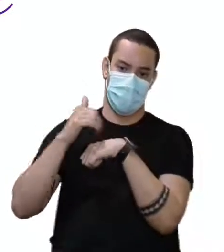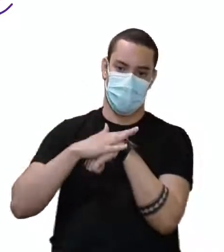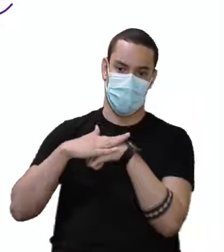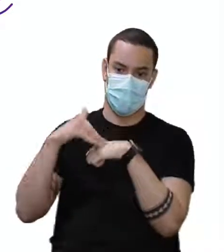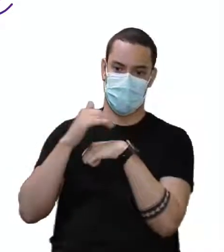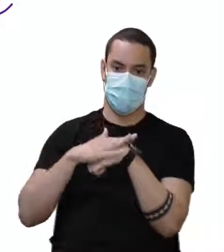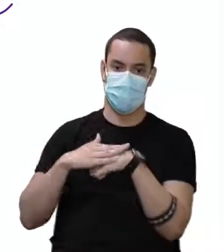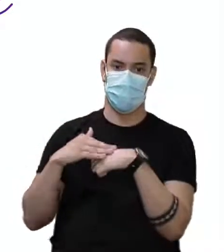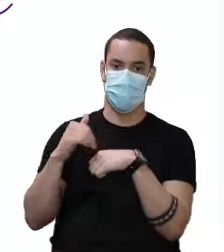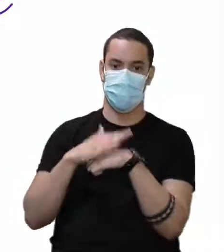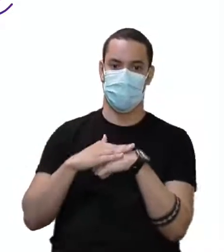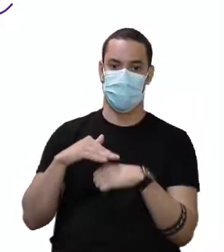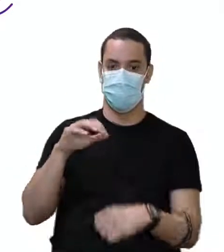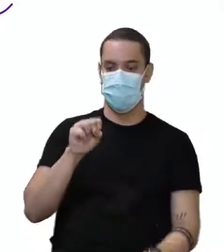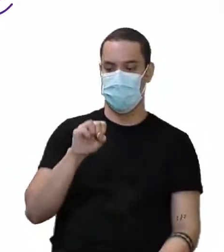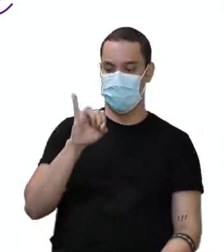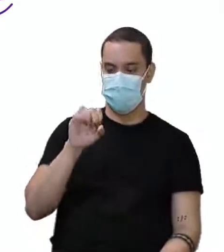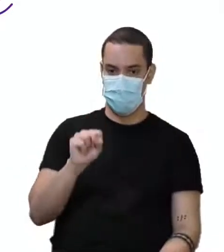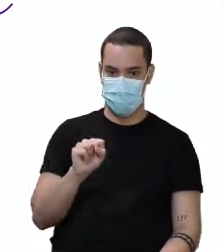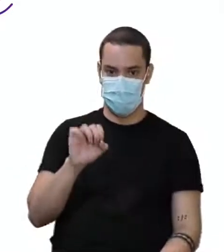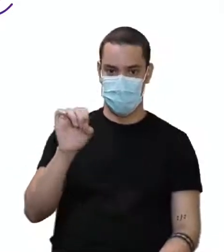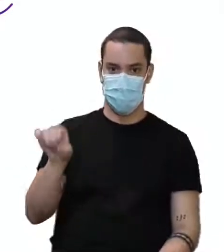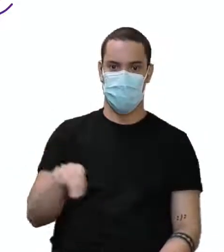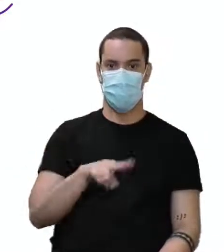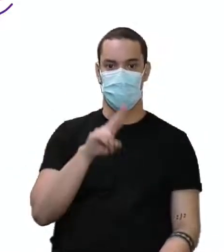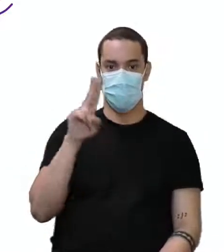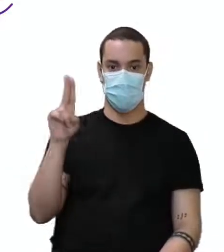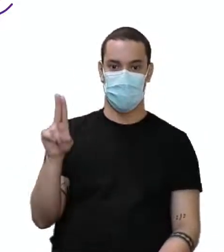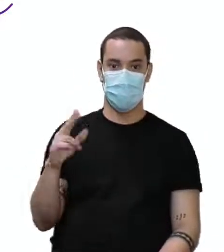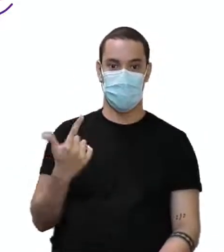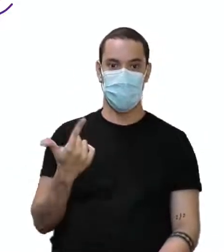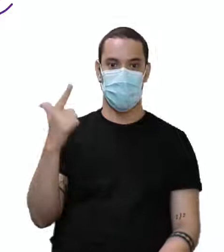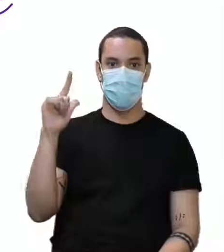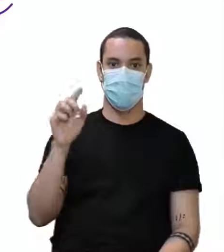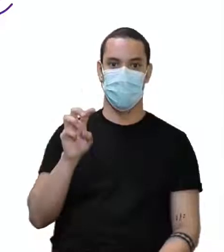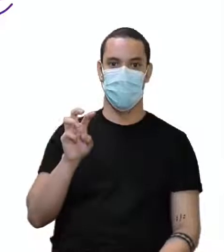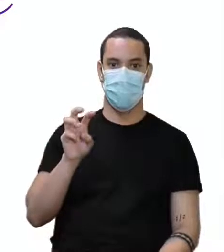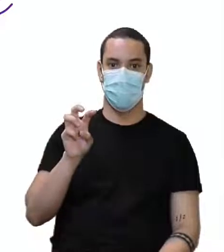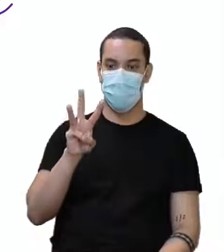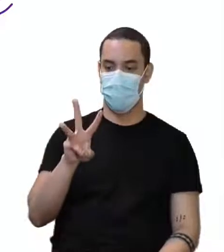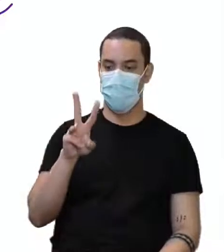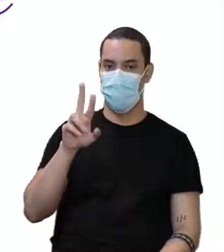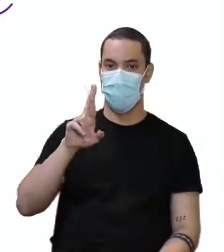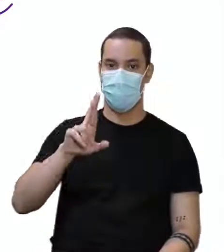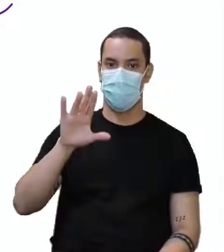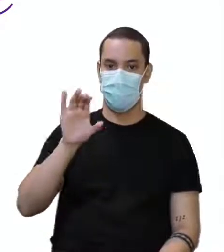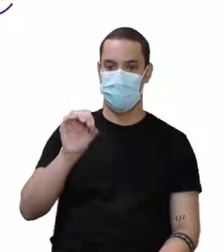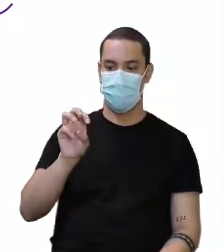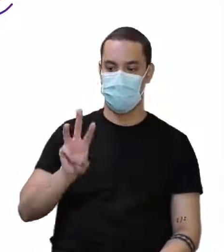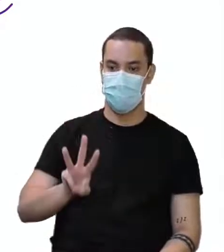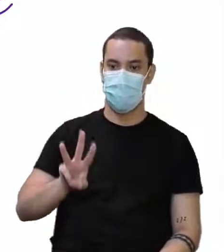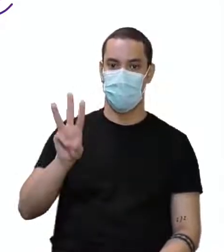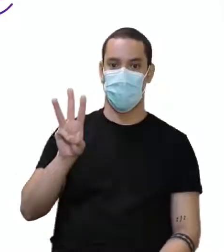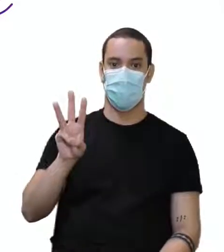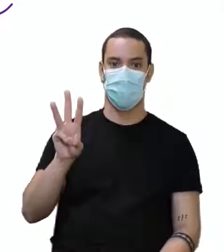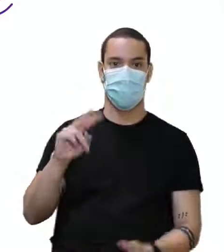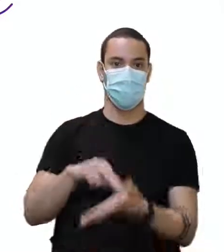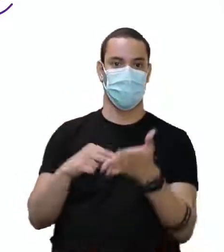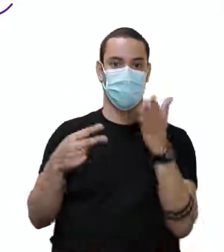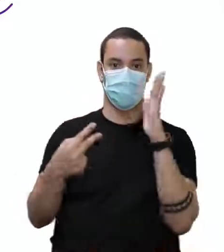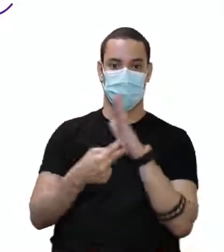com a sua irmã. Chamando ela de sis. Ou bro. De brother. Você só usa o bro para chamar o seu irmão de